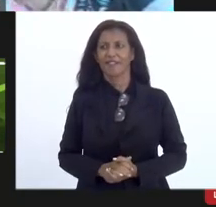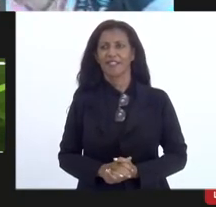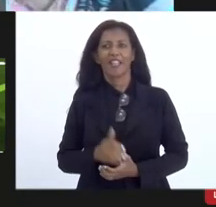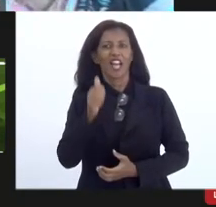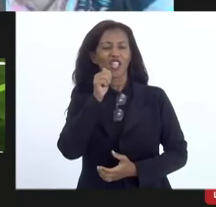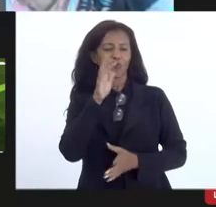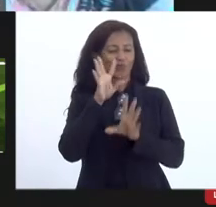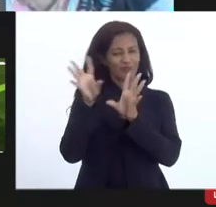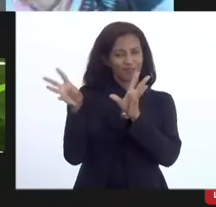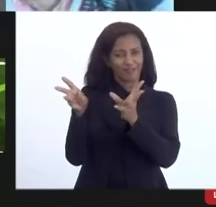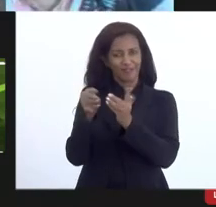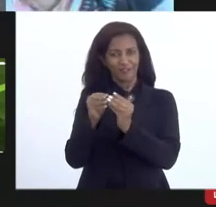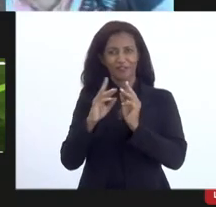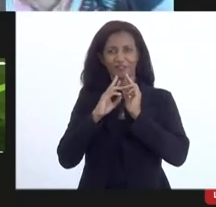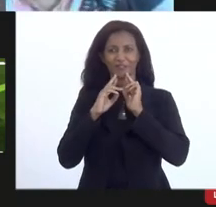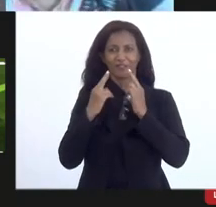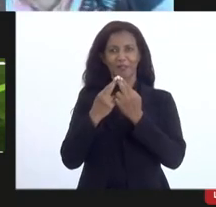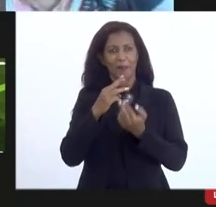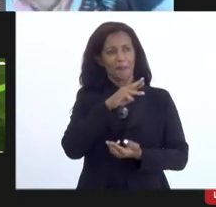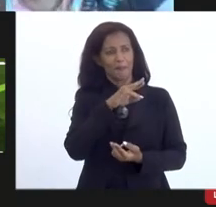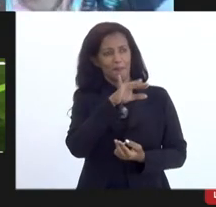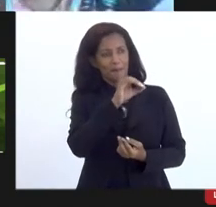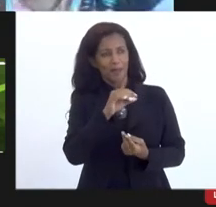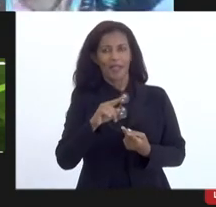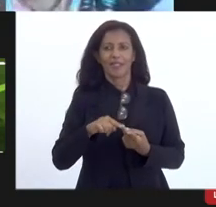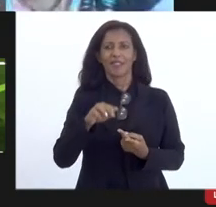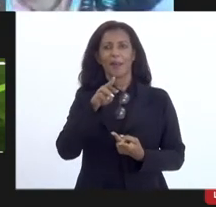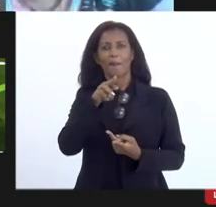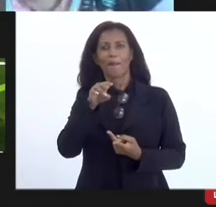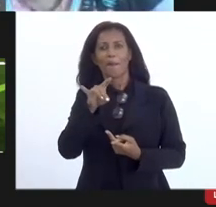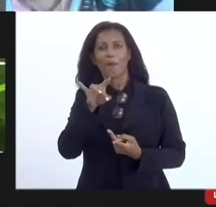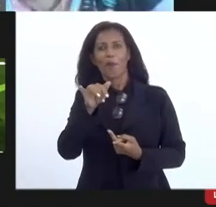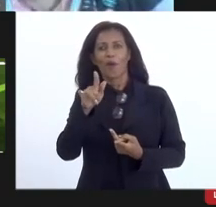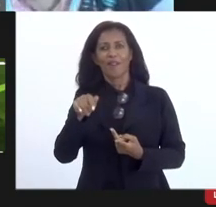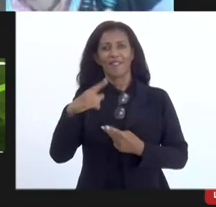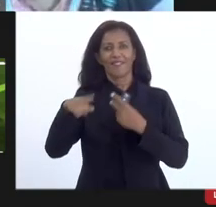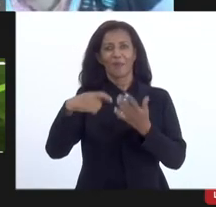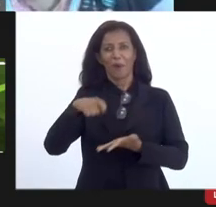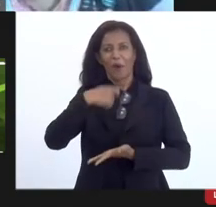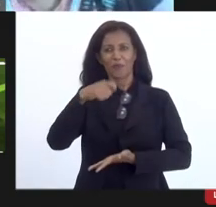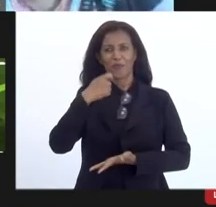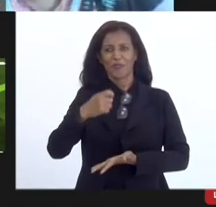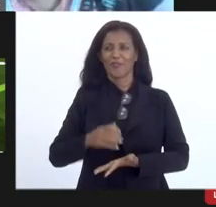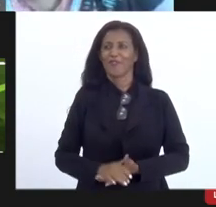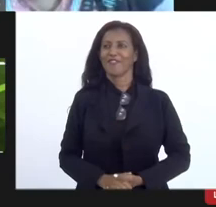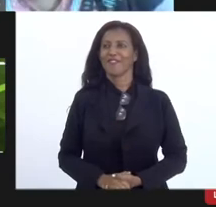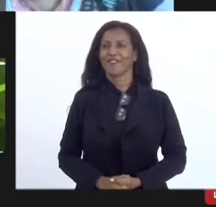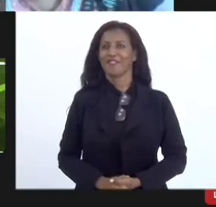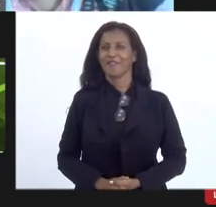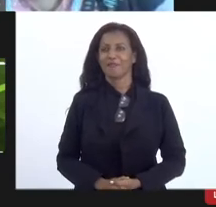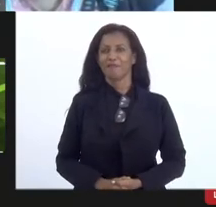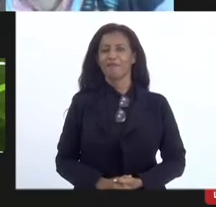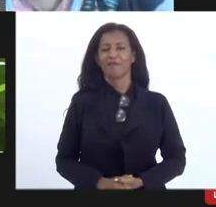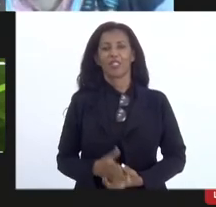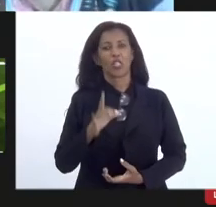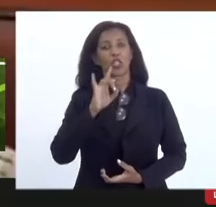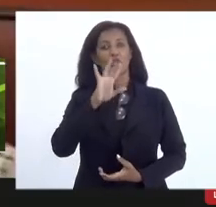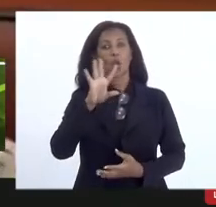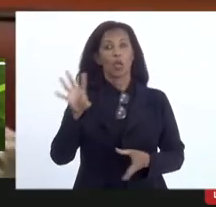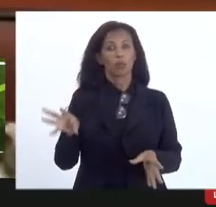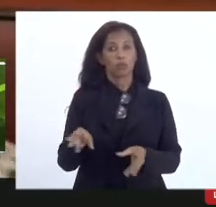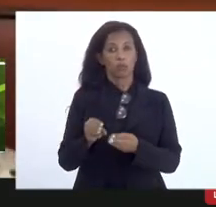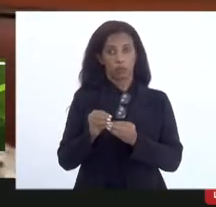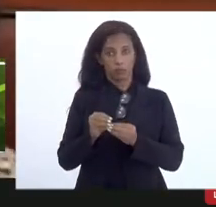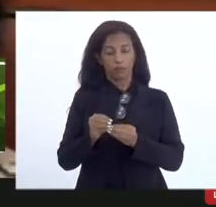fechar a audiência. Márcia, Morgana e depois almoço. Márcia Dias. Só incluir